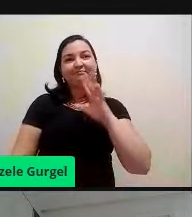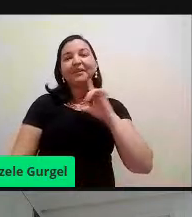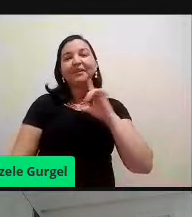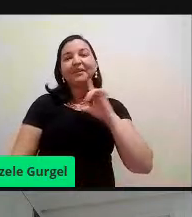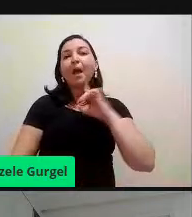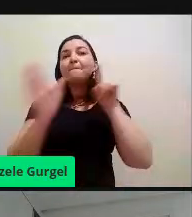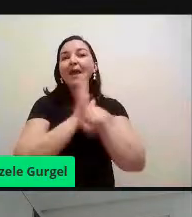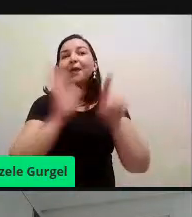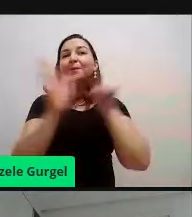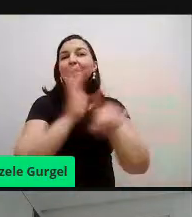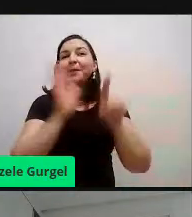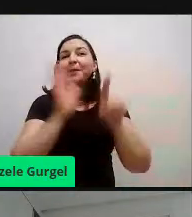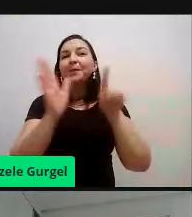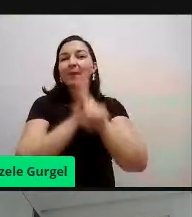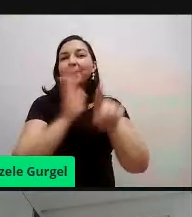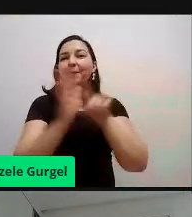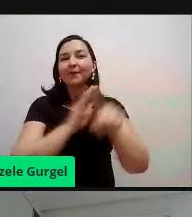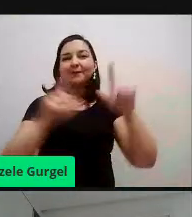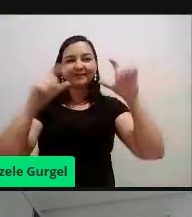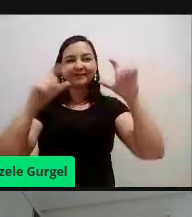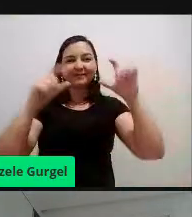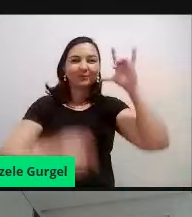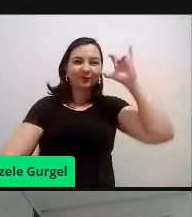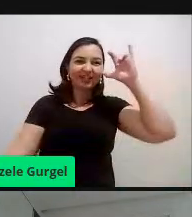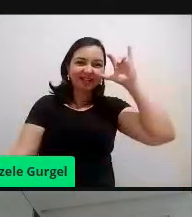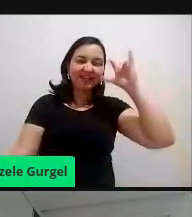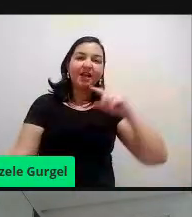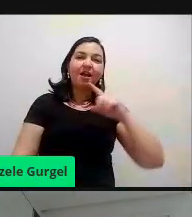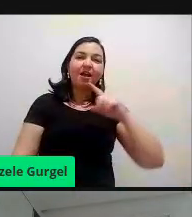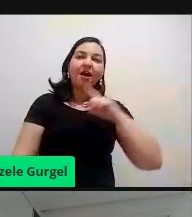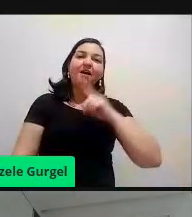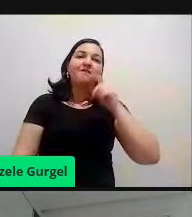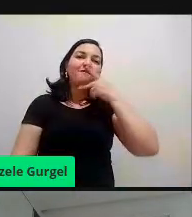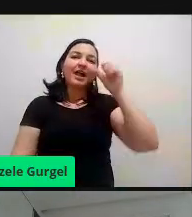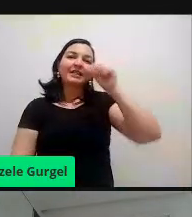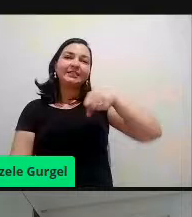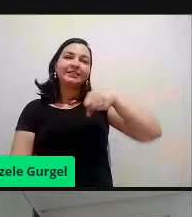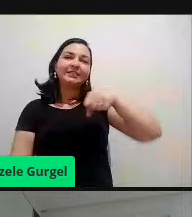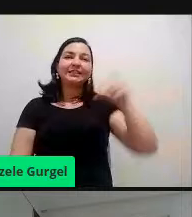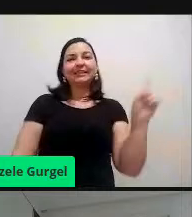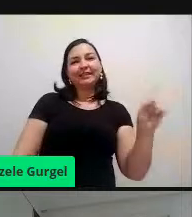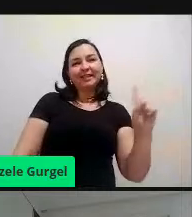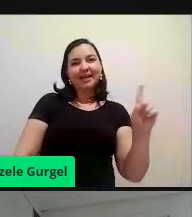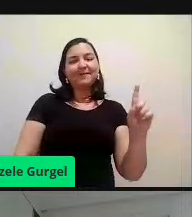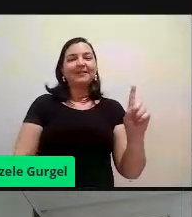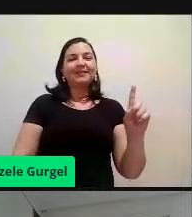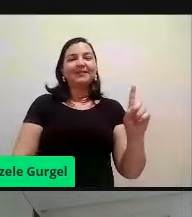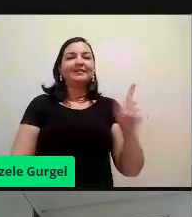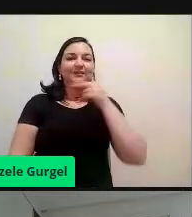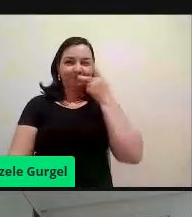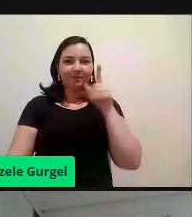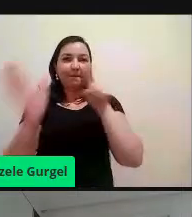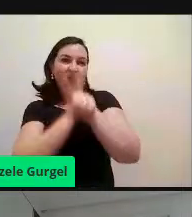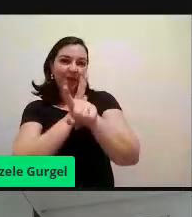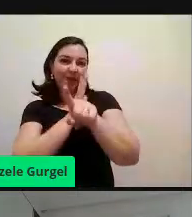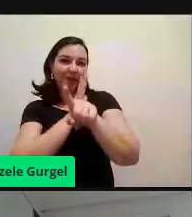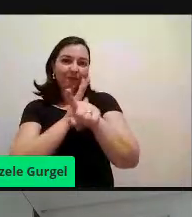né, um jogo de perguntas, e aí você diz sim ou não, a partir do, pergunta que é selecionada, é bem